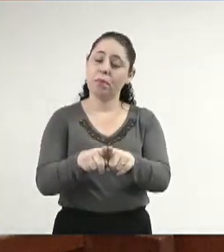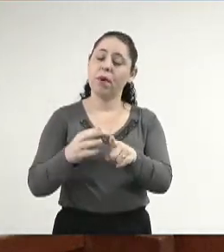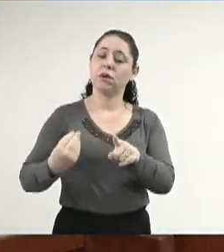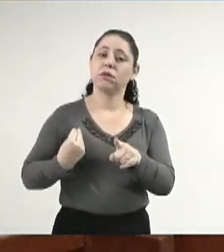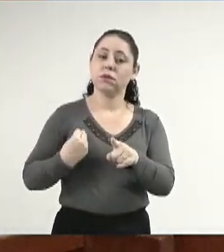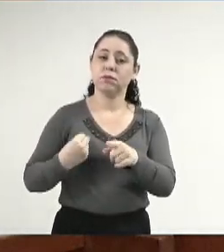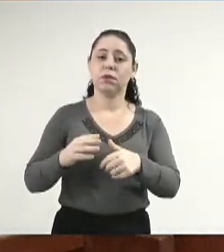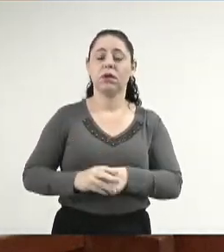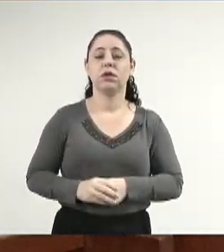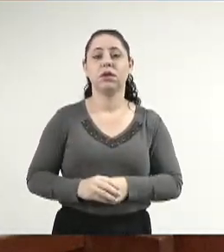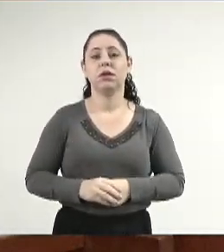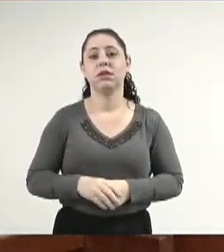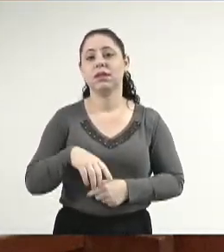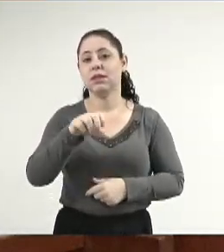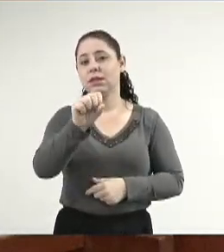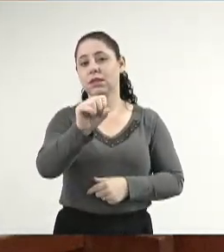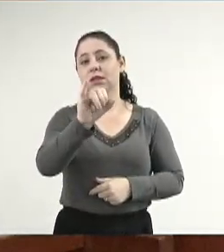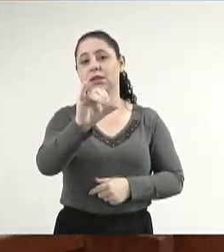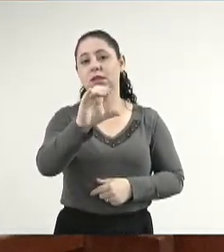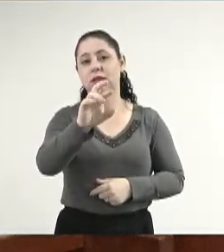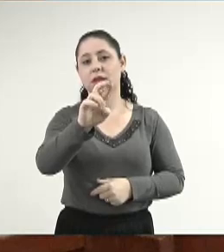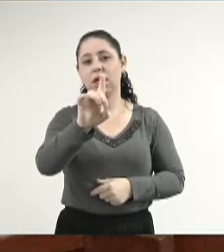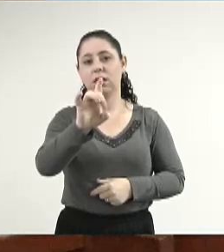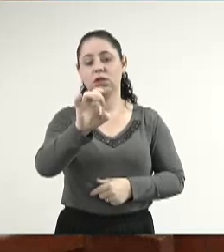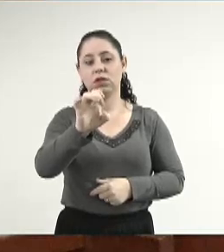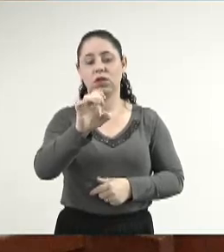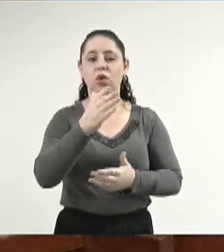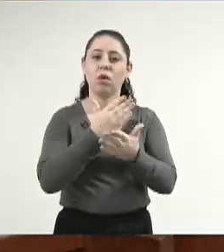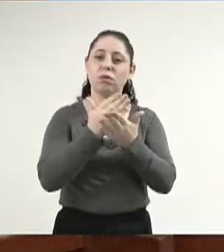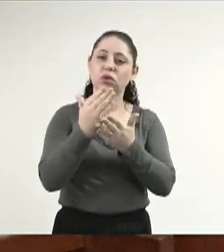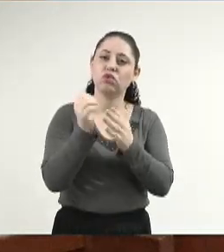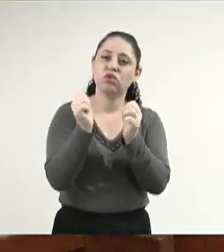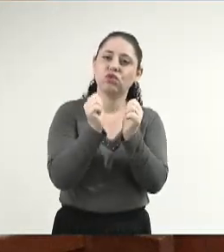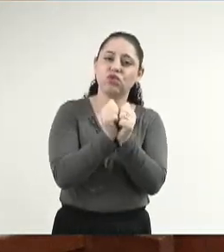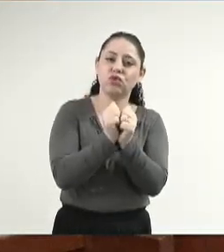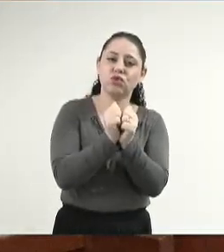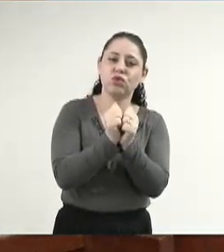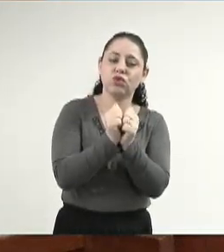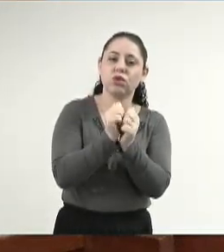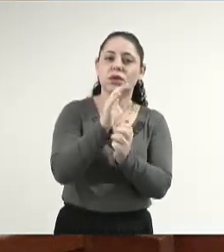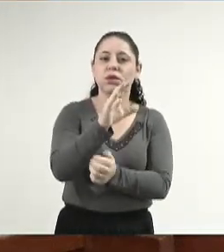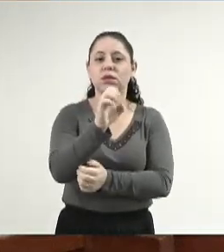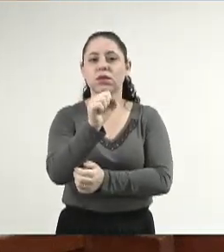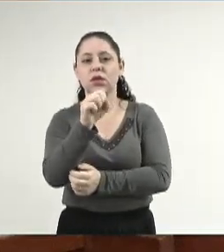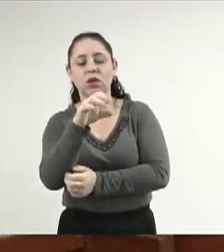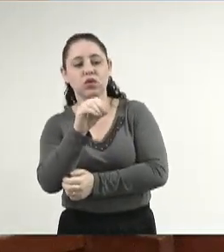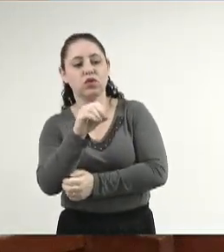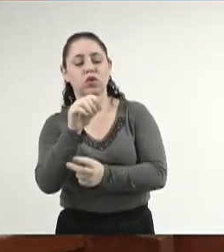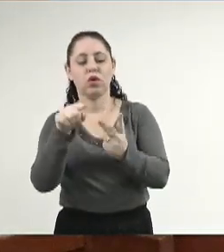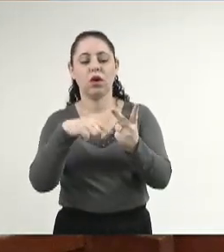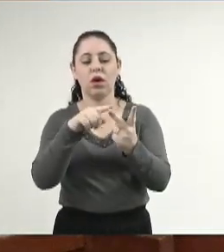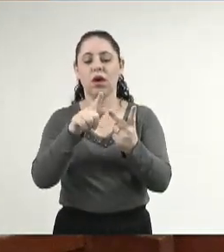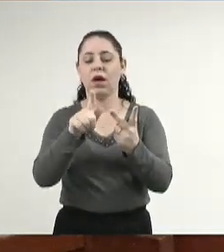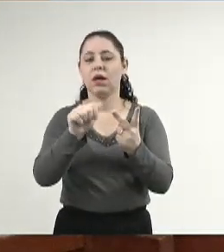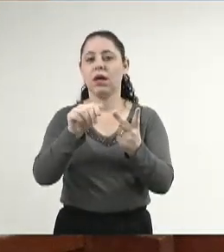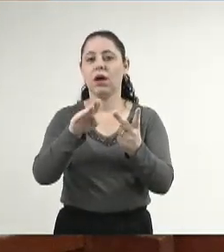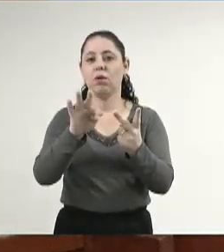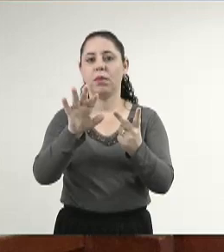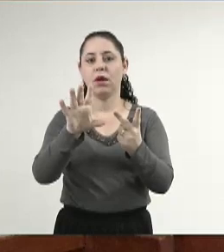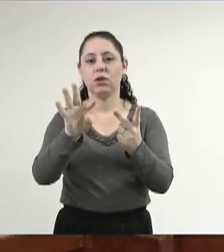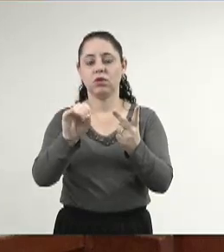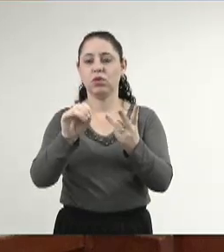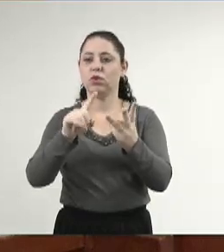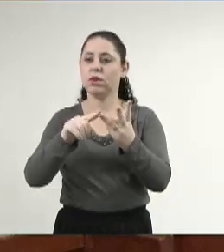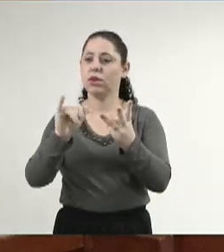delas, que é a nossa querida Cicredi, que começou ali juntamente com Celso, com Galberto, com Ivan, que estão aqui hoje,